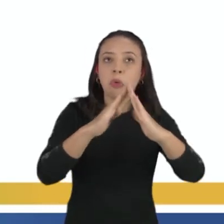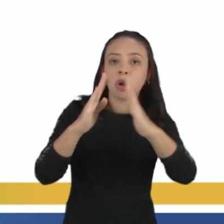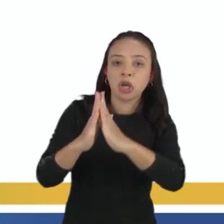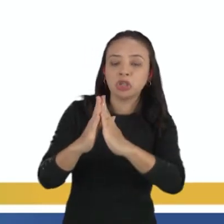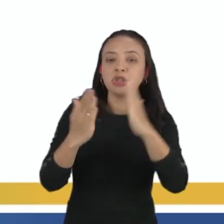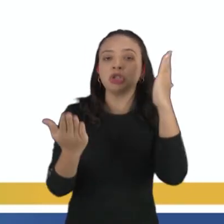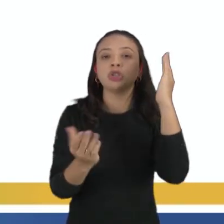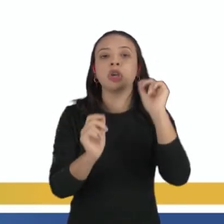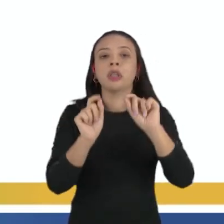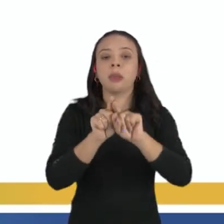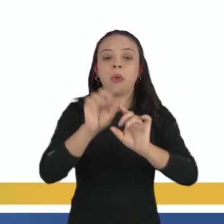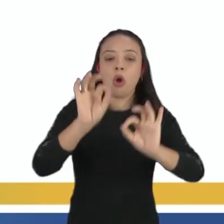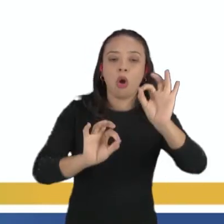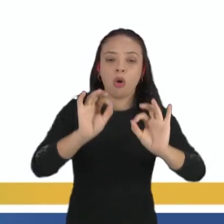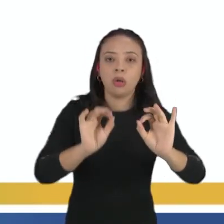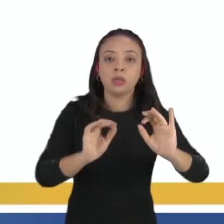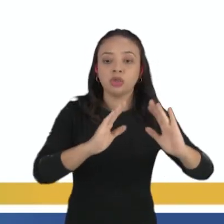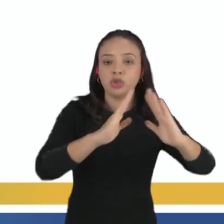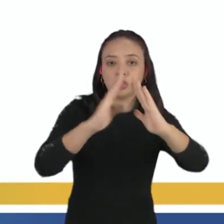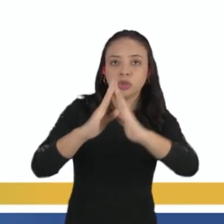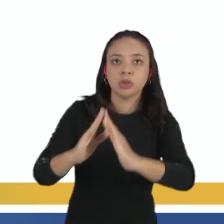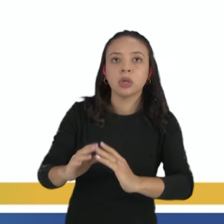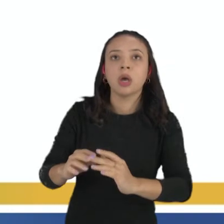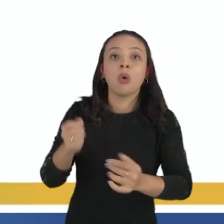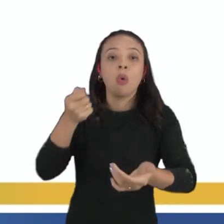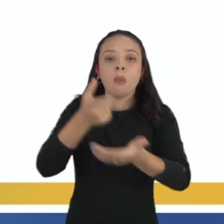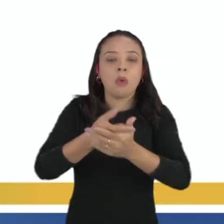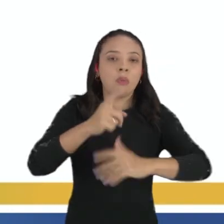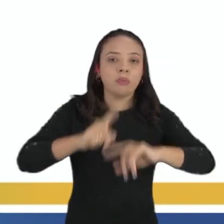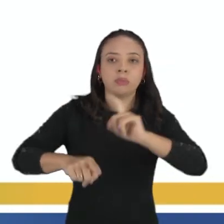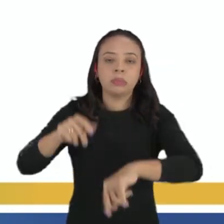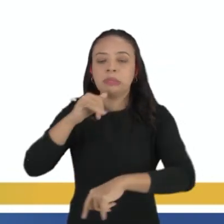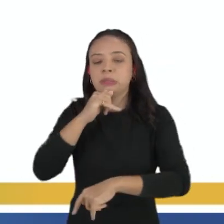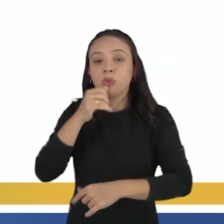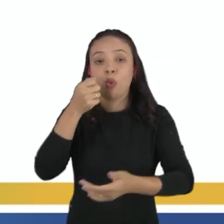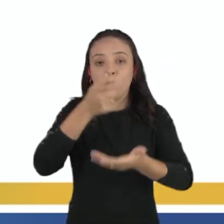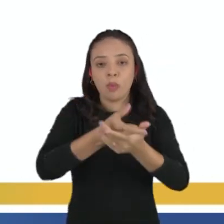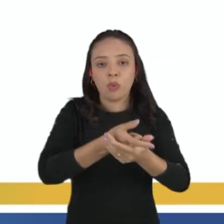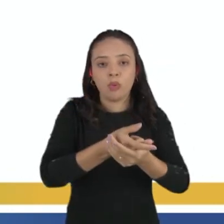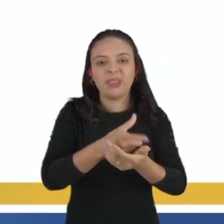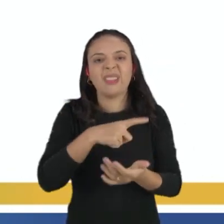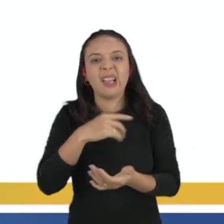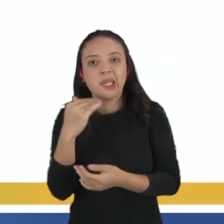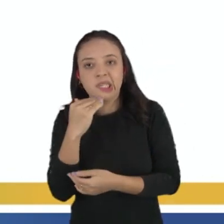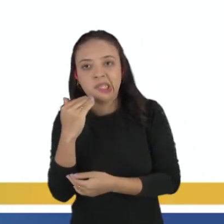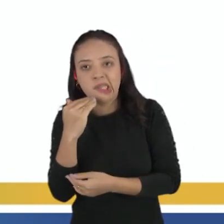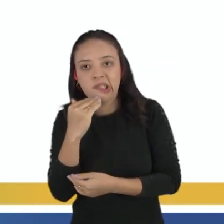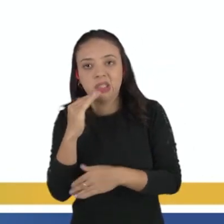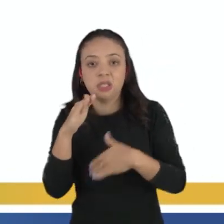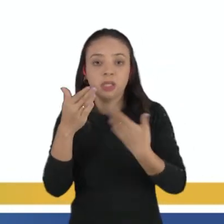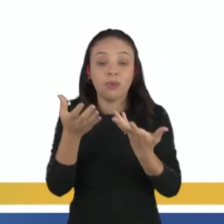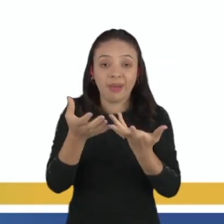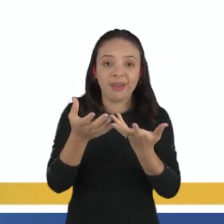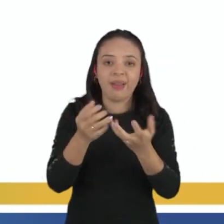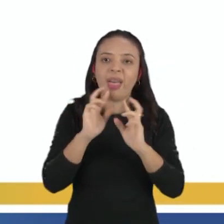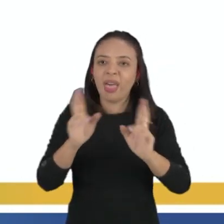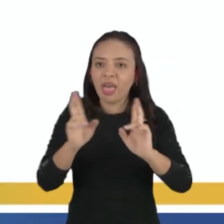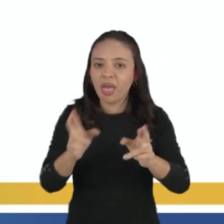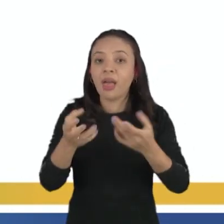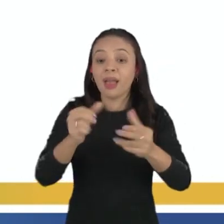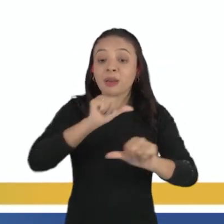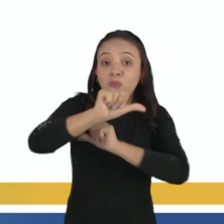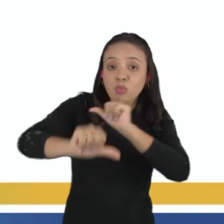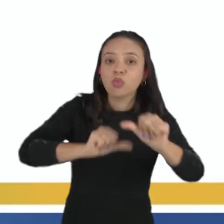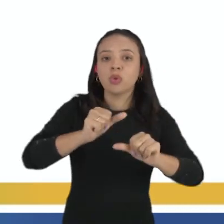condomínio, compra de produto. Comprou um produto, ele veio com defeito, então você quer reclamar, quer a